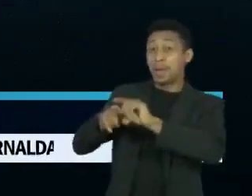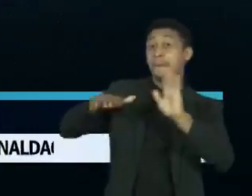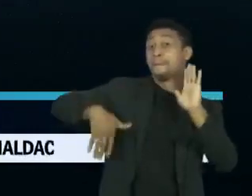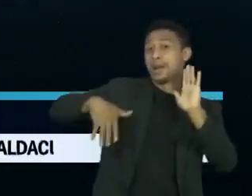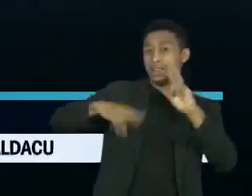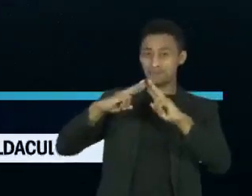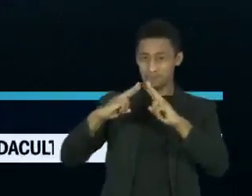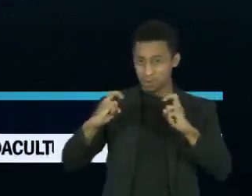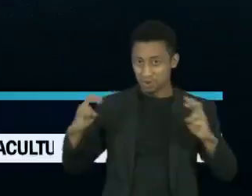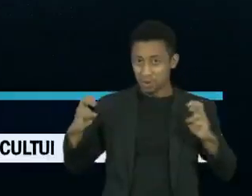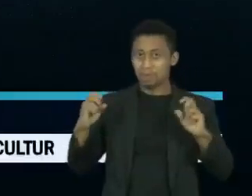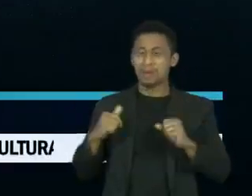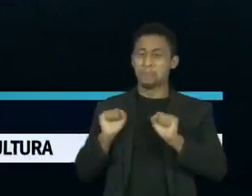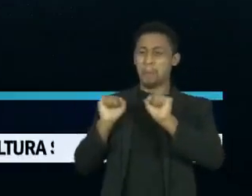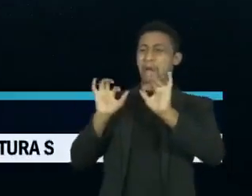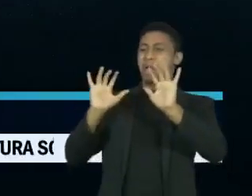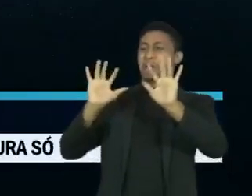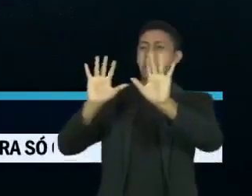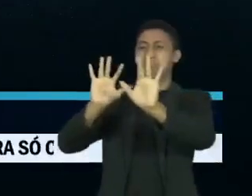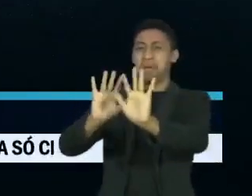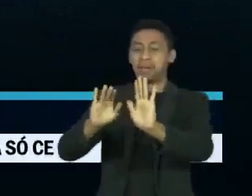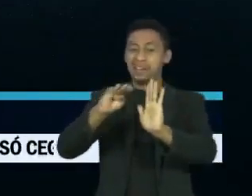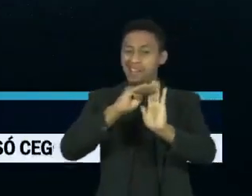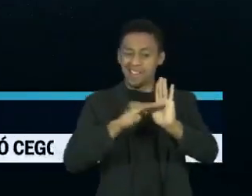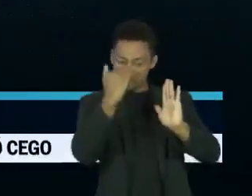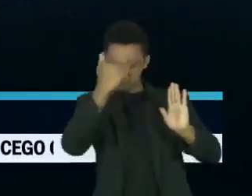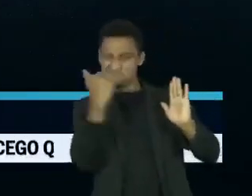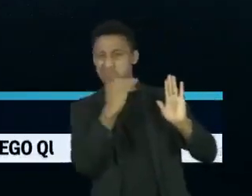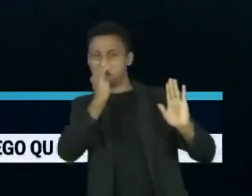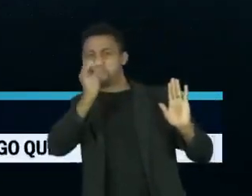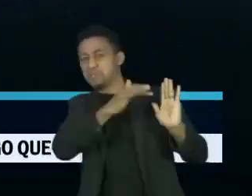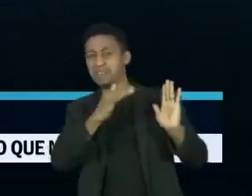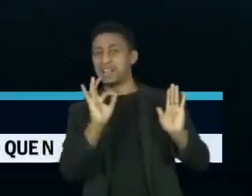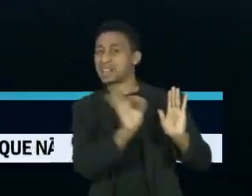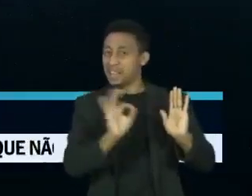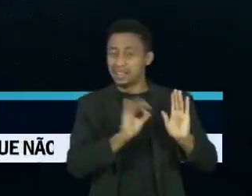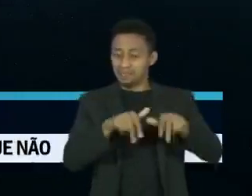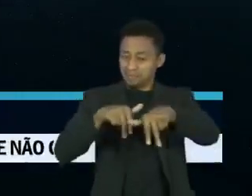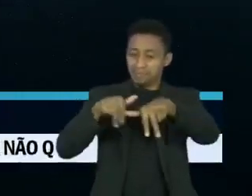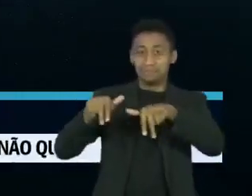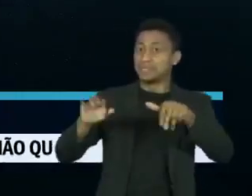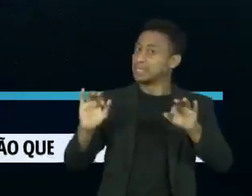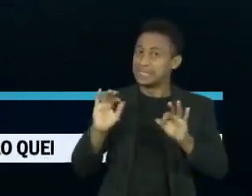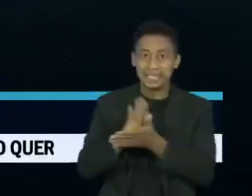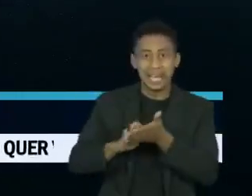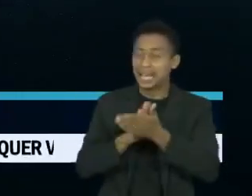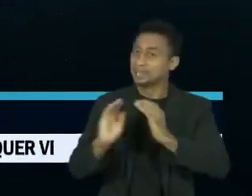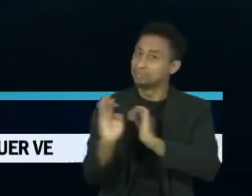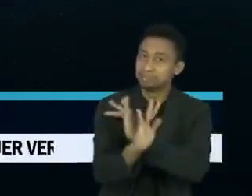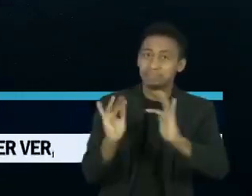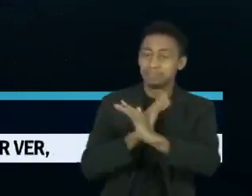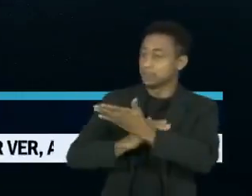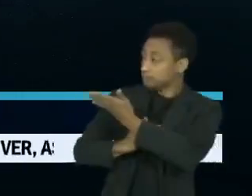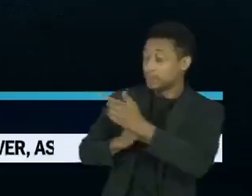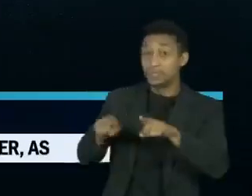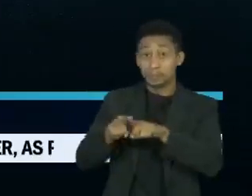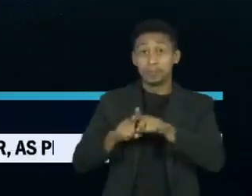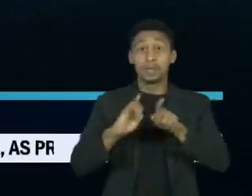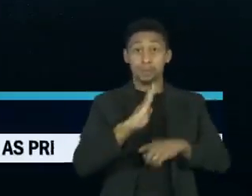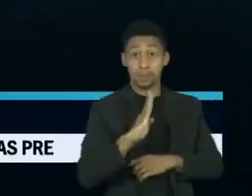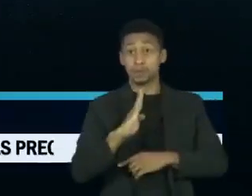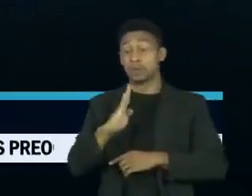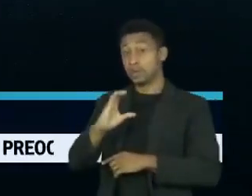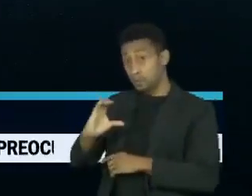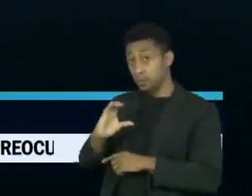e atraíram muita gente que não respeitou as regras sanitárias e de distanciamento social. A cena se repetiu em Balneário Camboriú